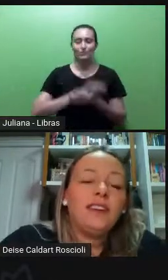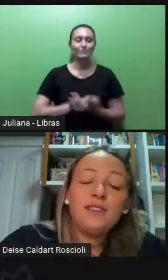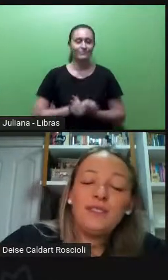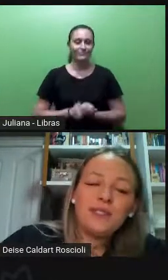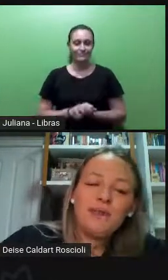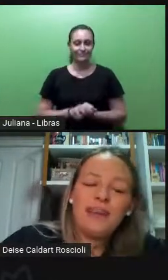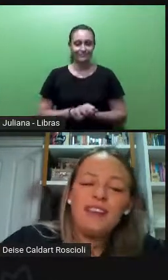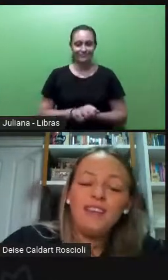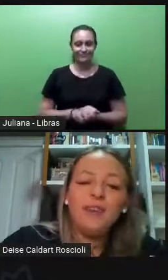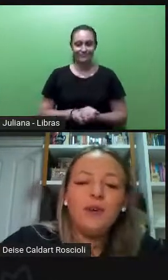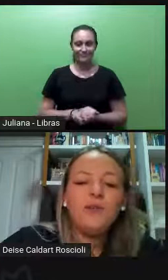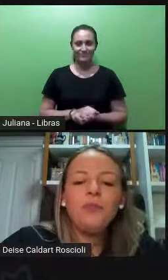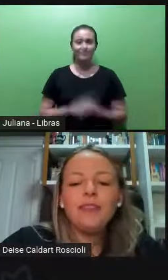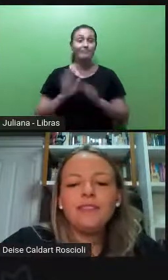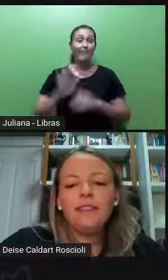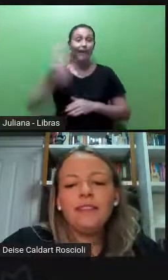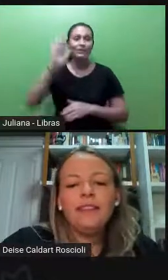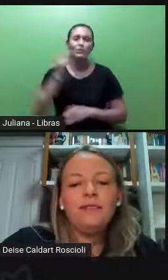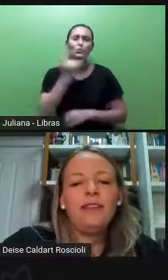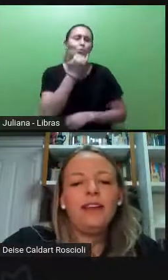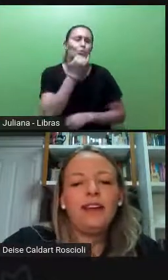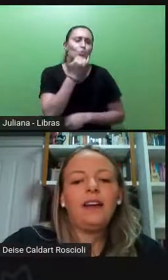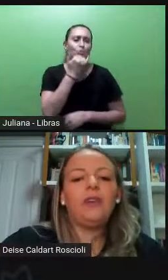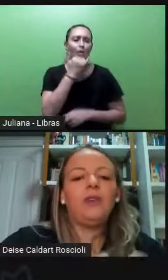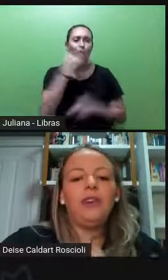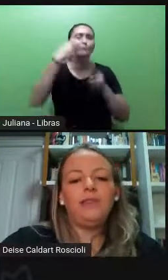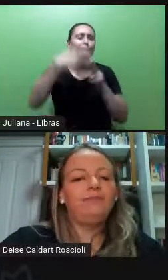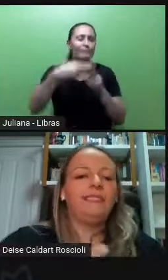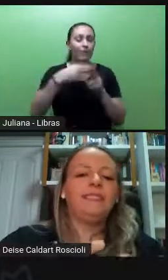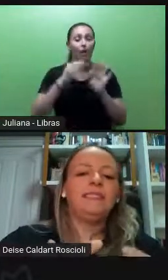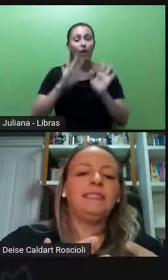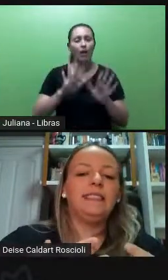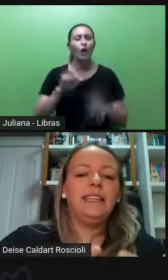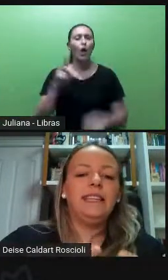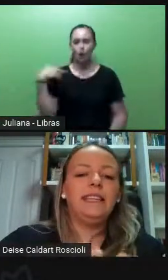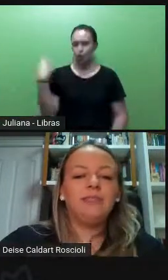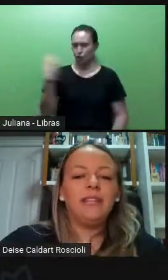Então... A gente ouve bastante falar agora